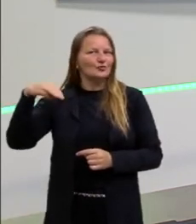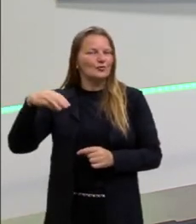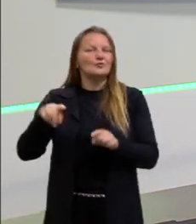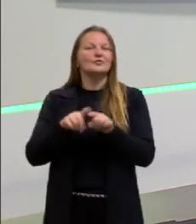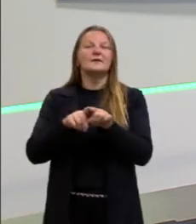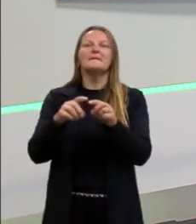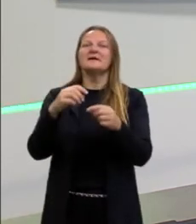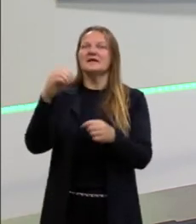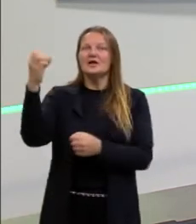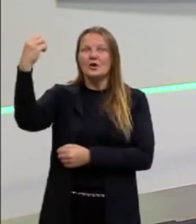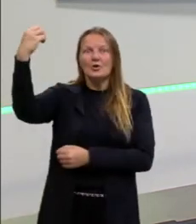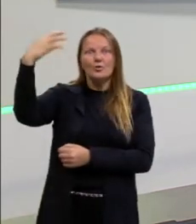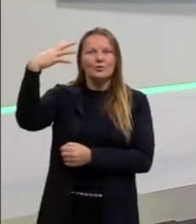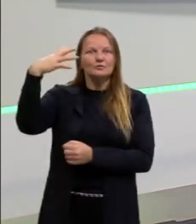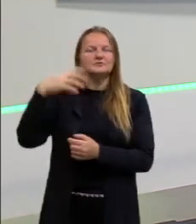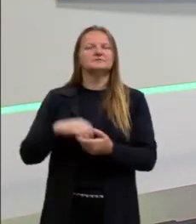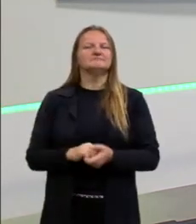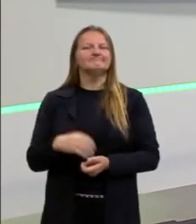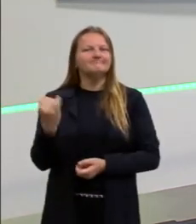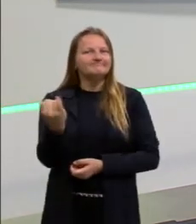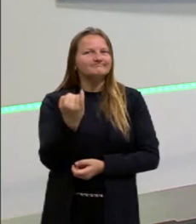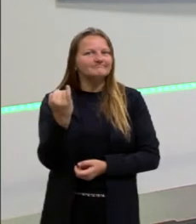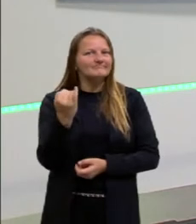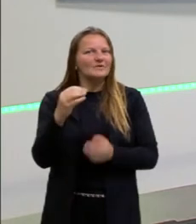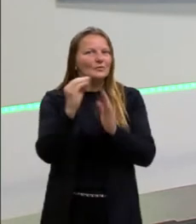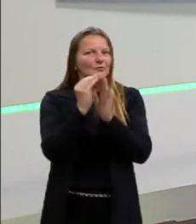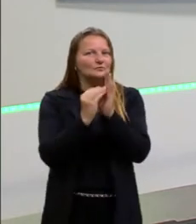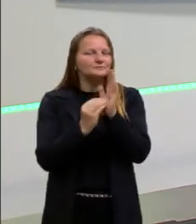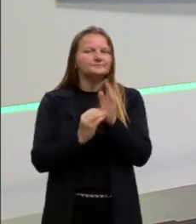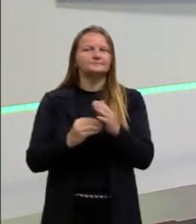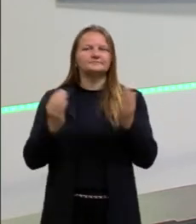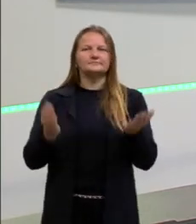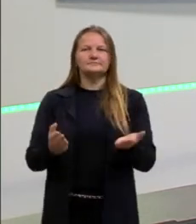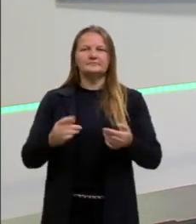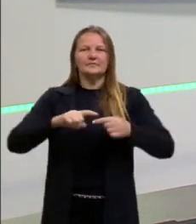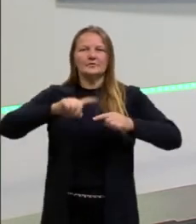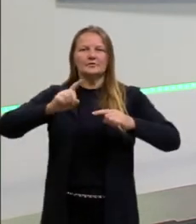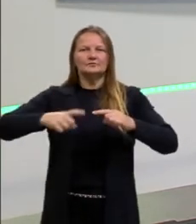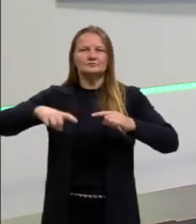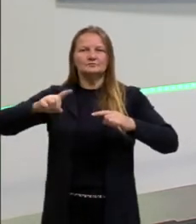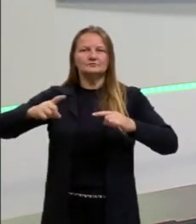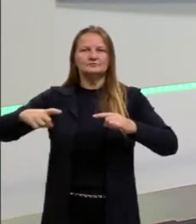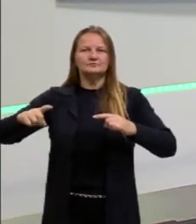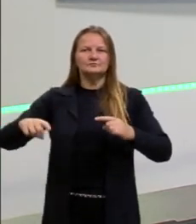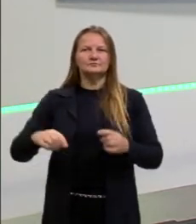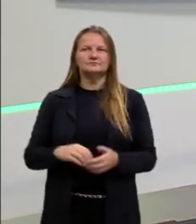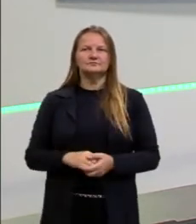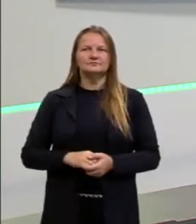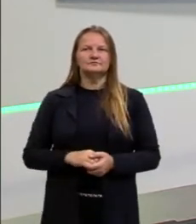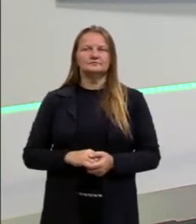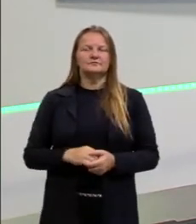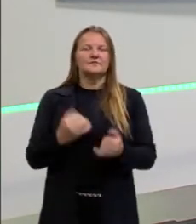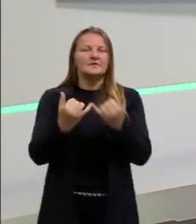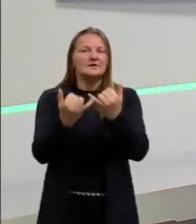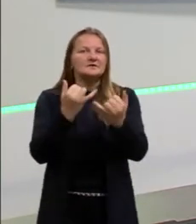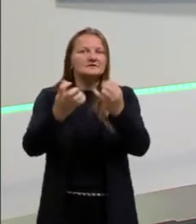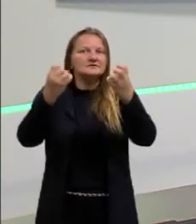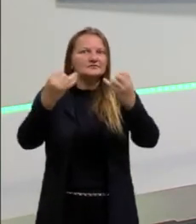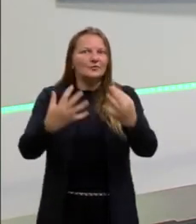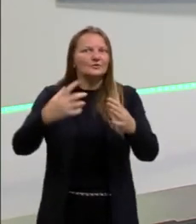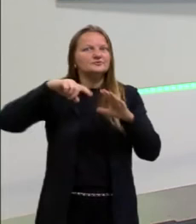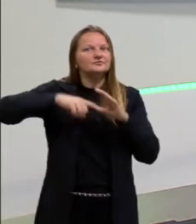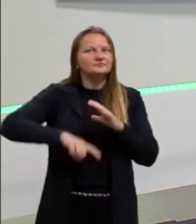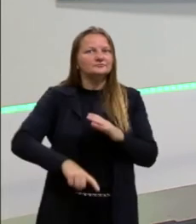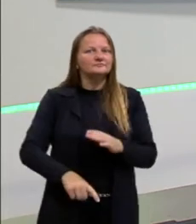luz. Certo? E hoje a gente vai ver, nas nossas aulas de ondulatória, a gente conseguiu ver poucos exercícios, questões